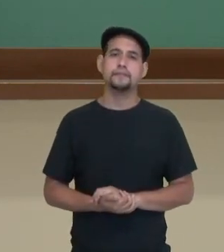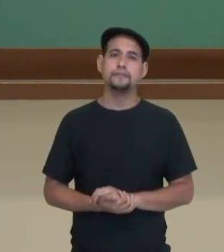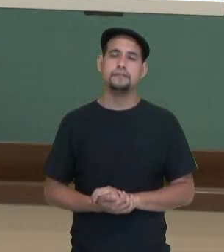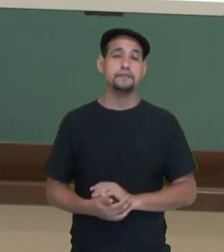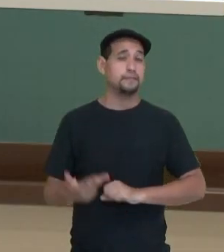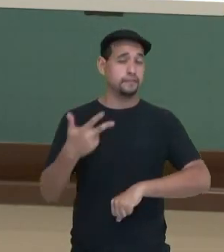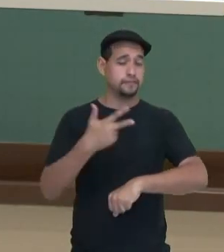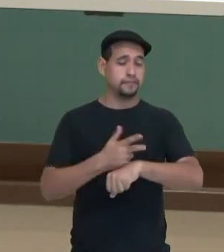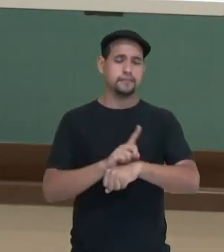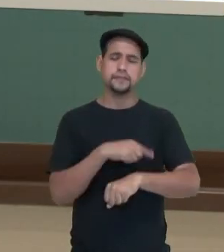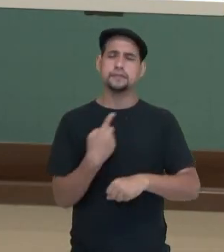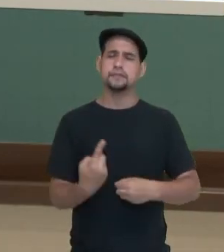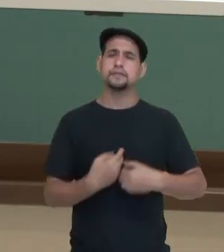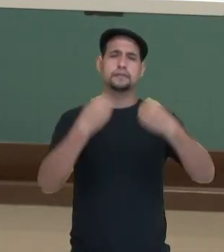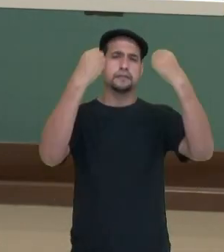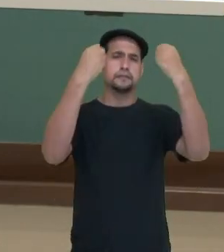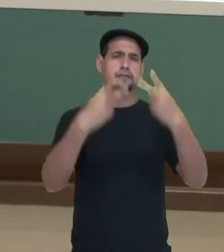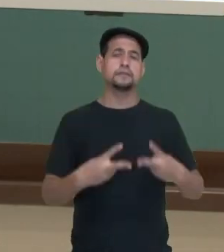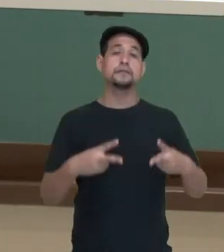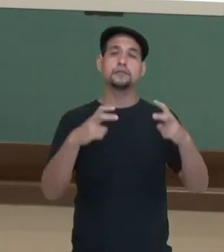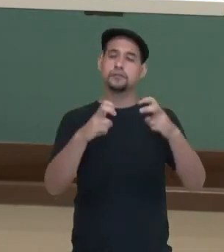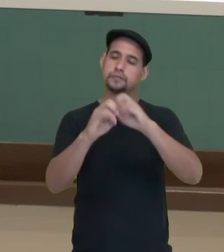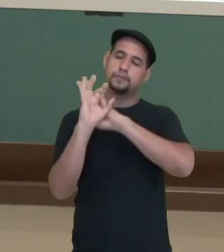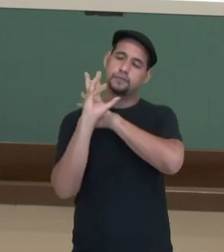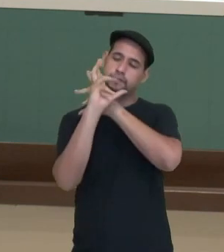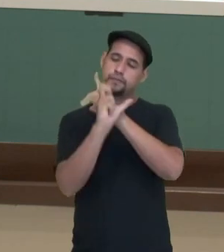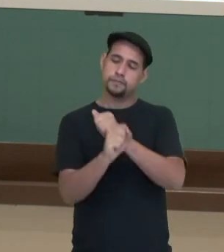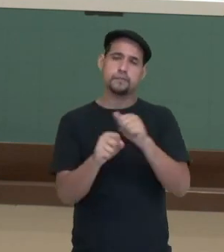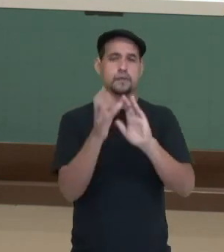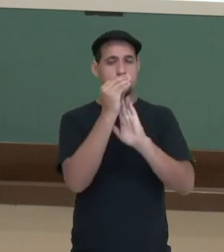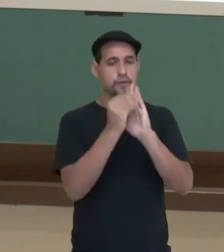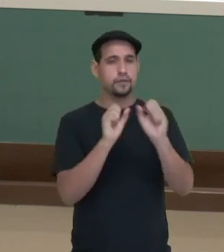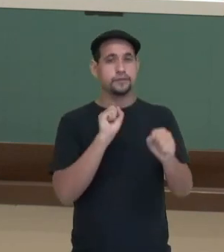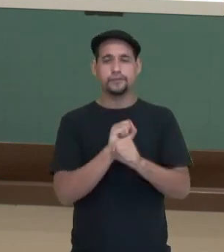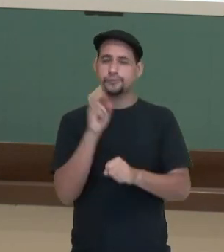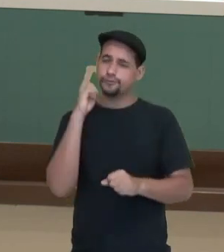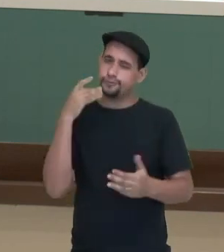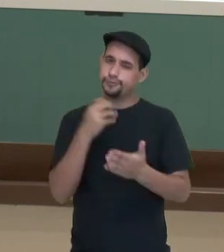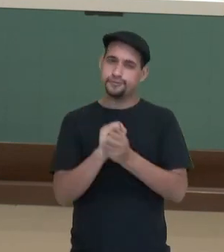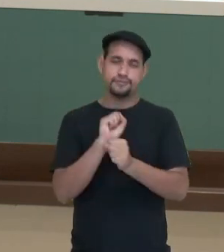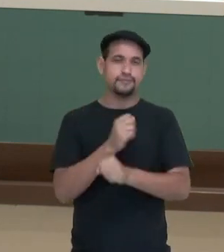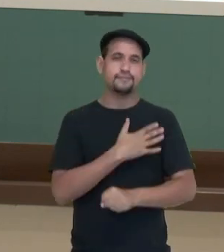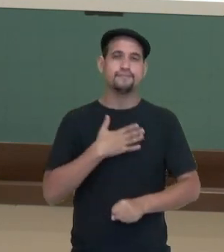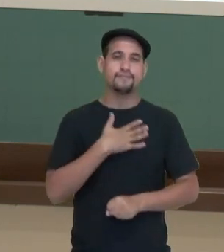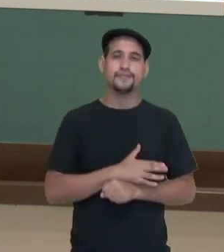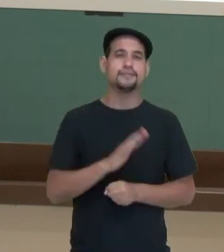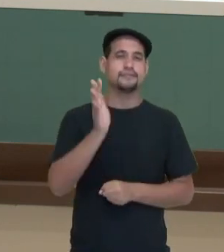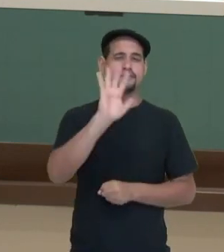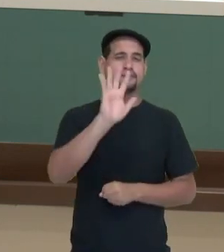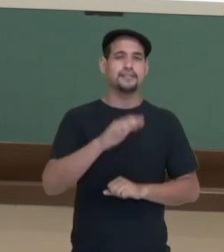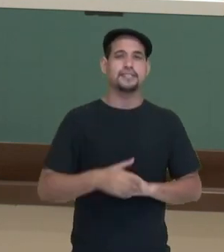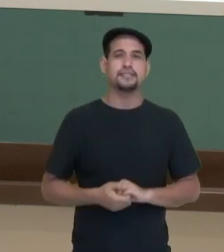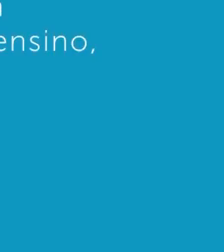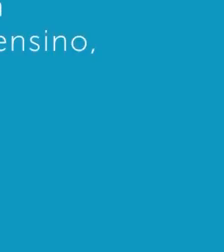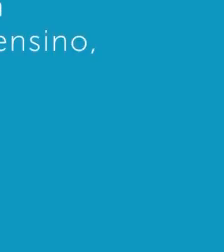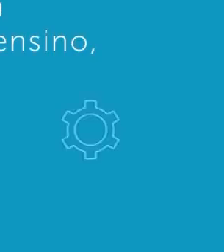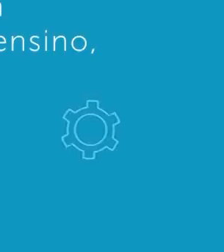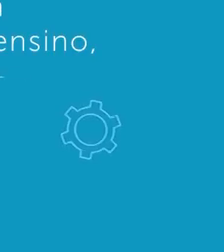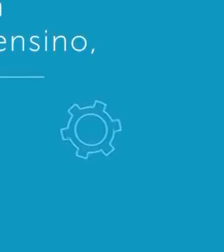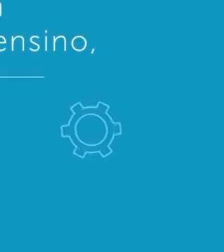Nesse vídeo, nós falamos sobre a retomada de conteúdos de histologia. Espero que vocês tenham gostado. Até breve!